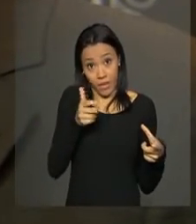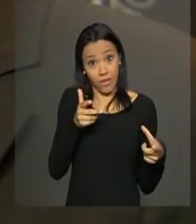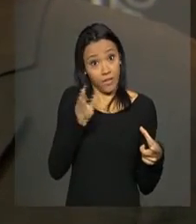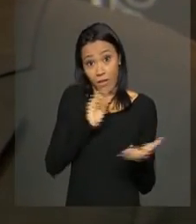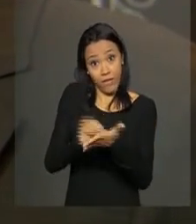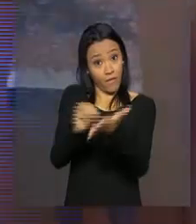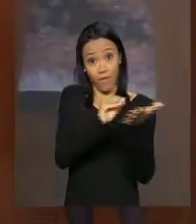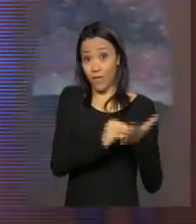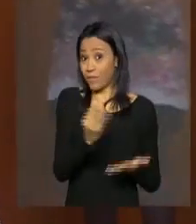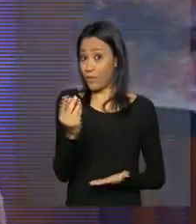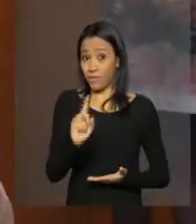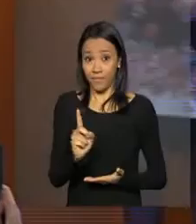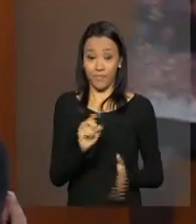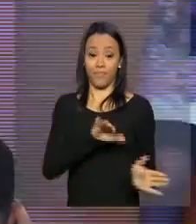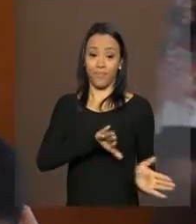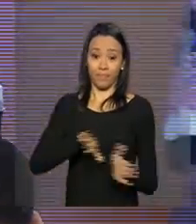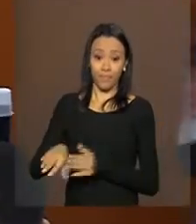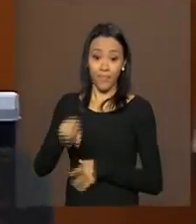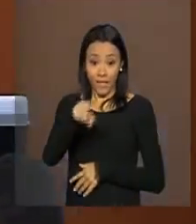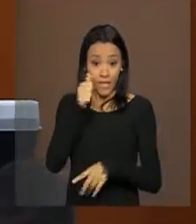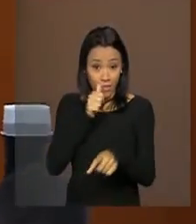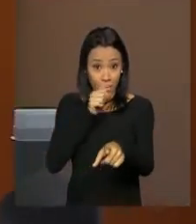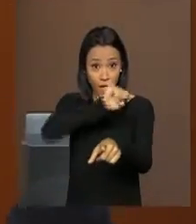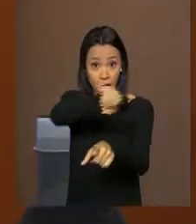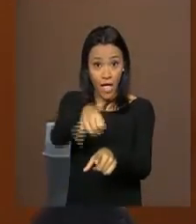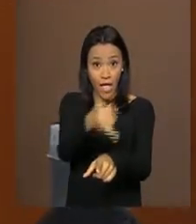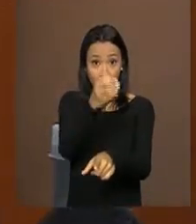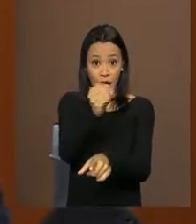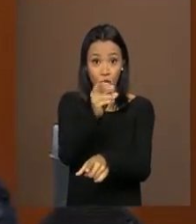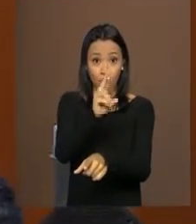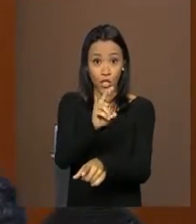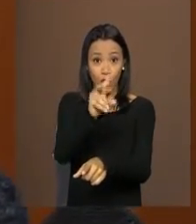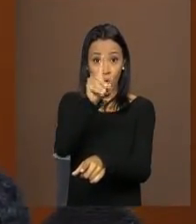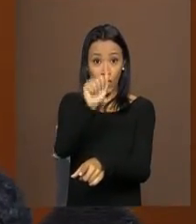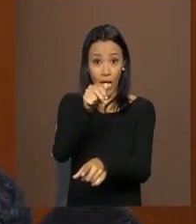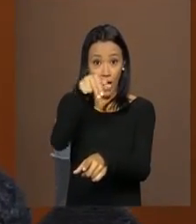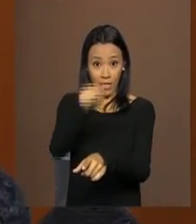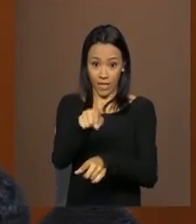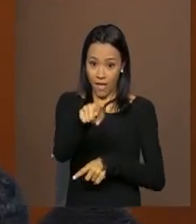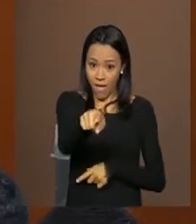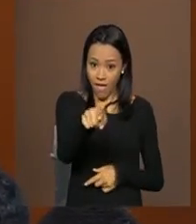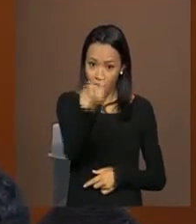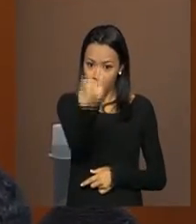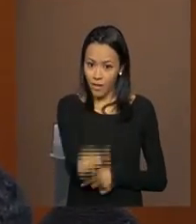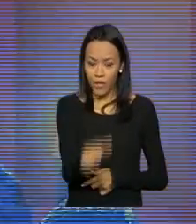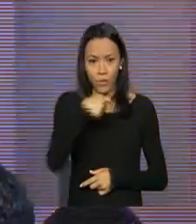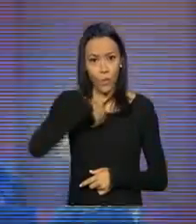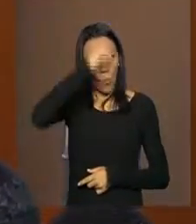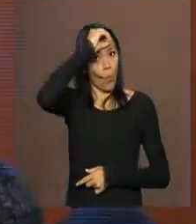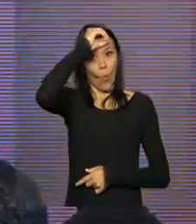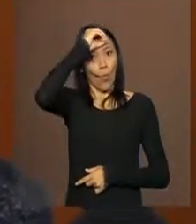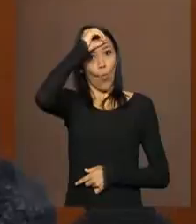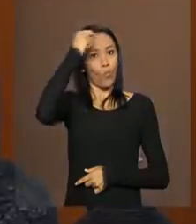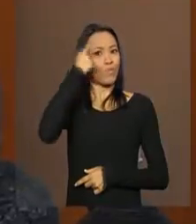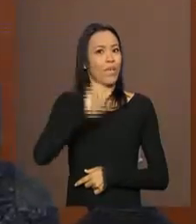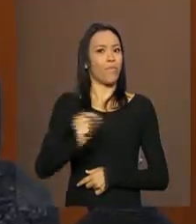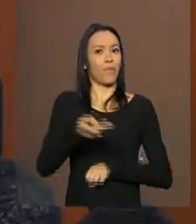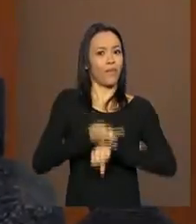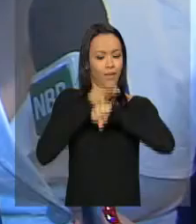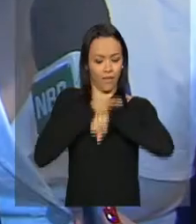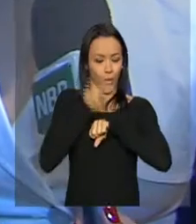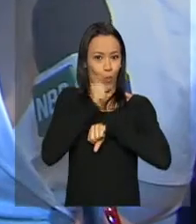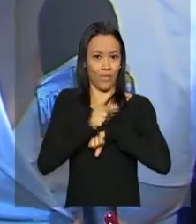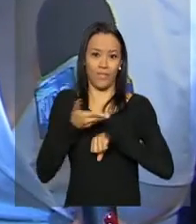vai faltar muito. E a Jordana? Quando falamos com ela no começo da matéria, ela ainda não sabia que seria a grande vencedora da